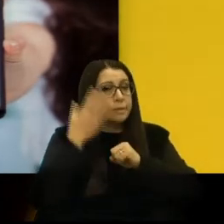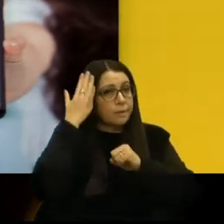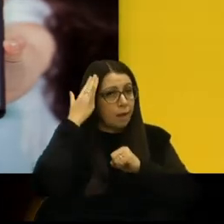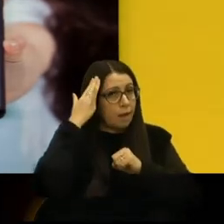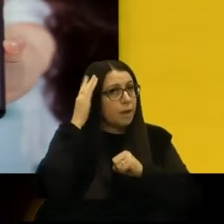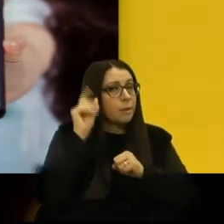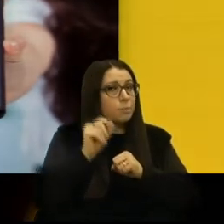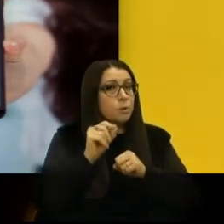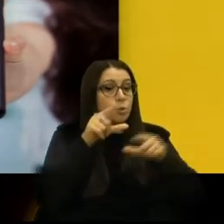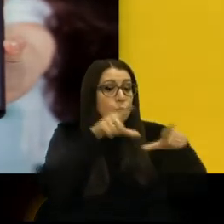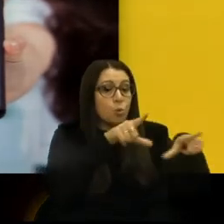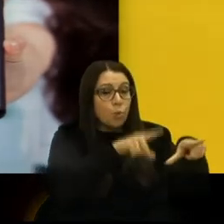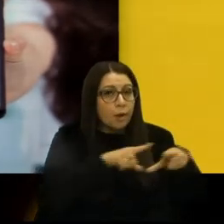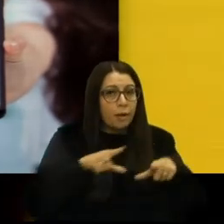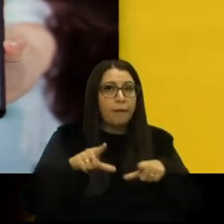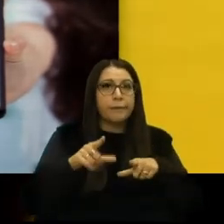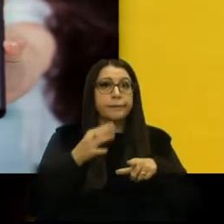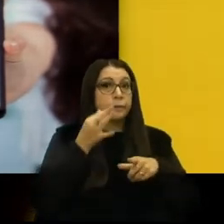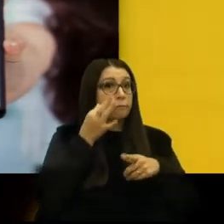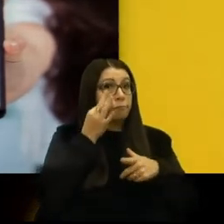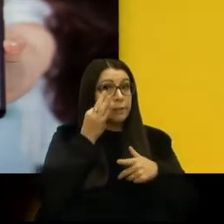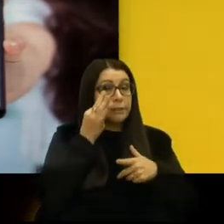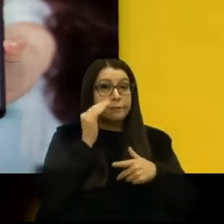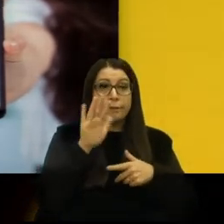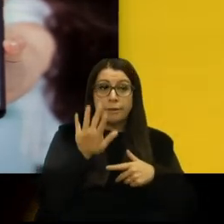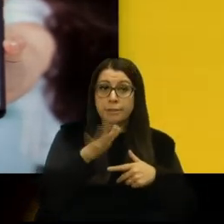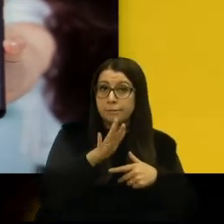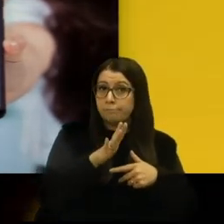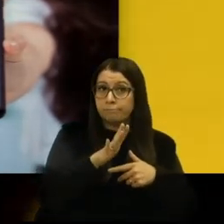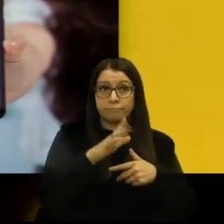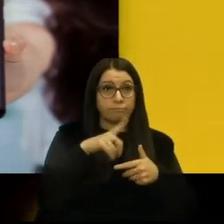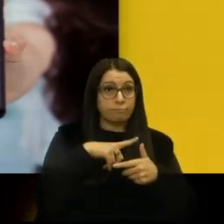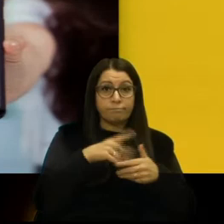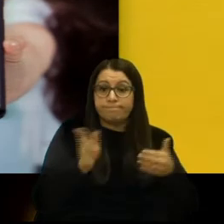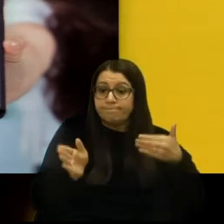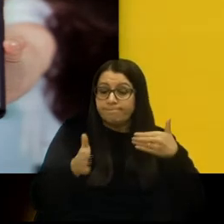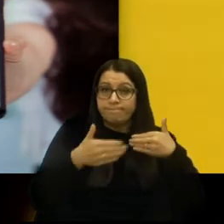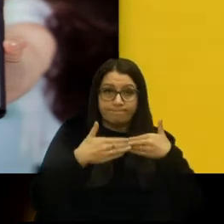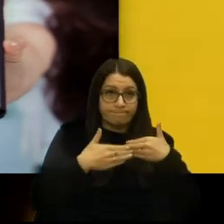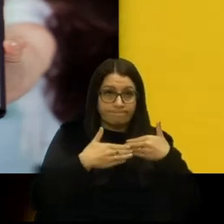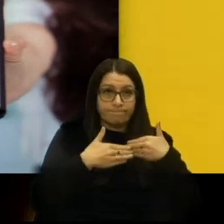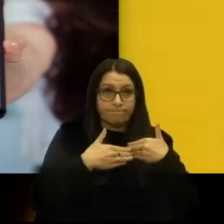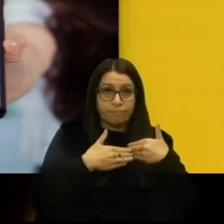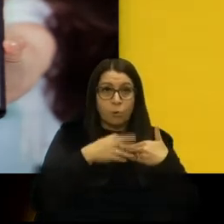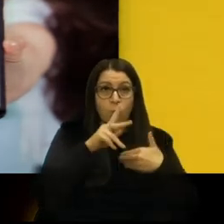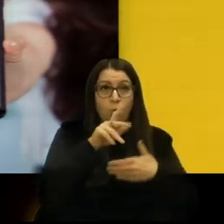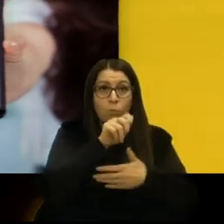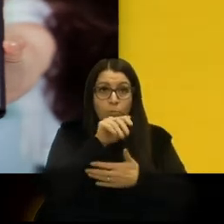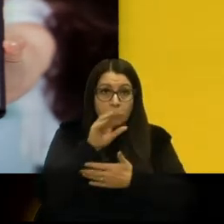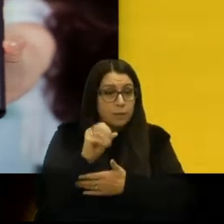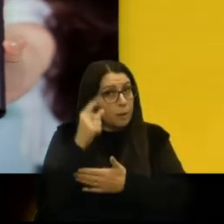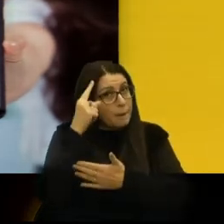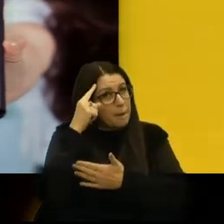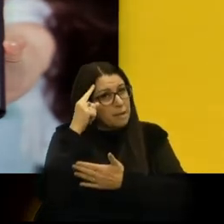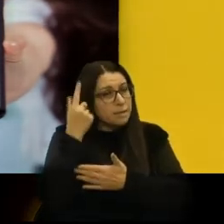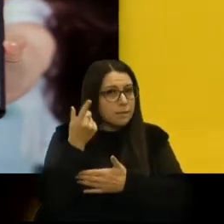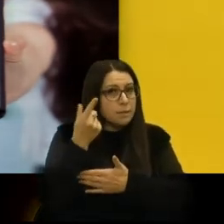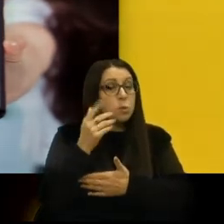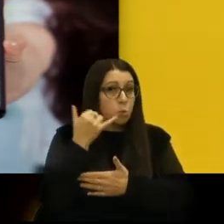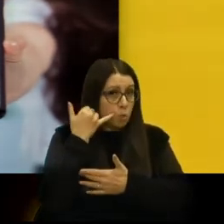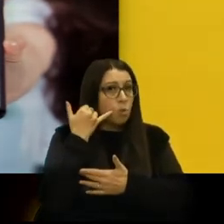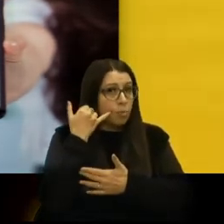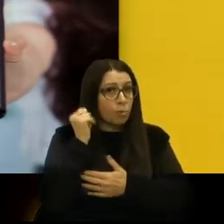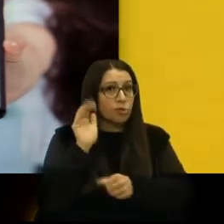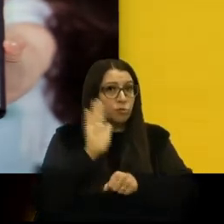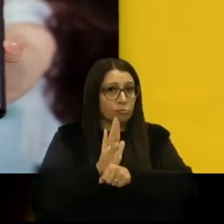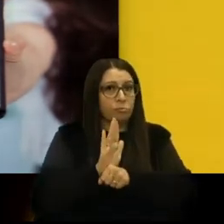os locais físicos, muitas vezes, vão estar fechados ou em regime de plantão, então, a gente pensou que o celular